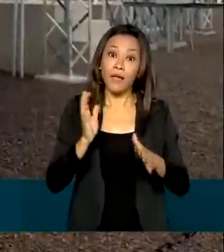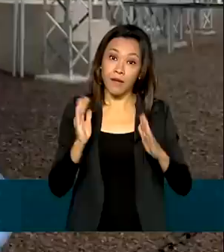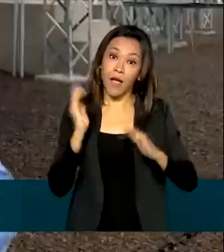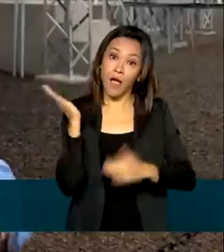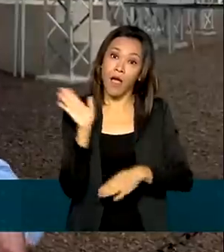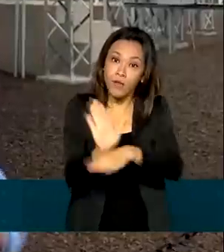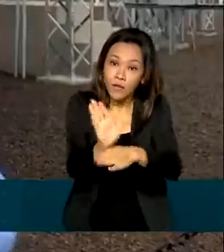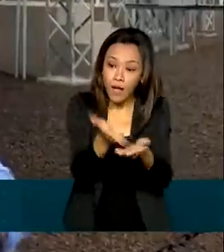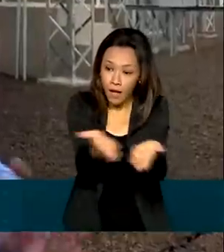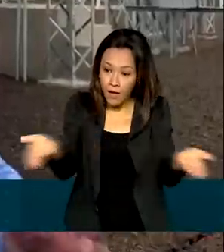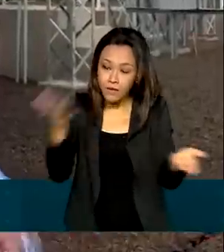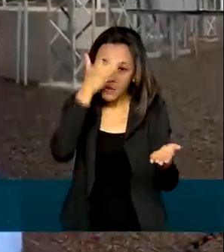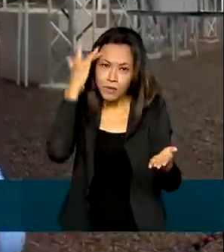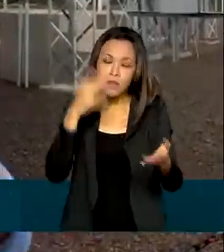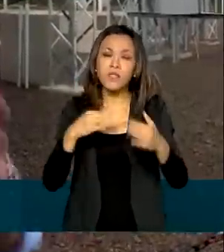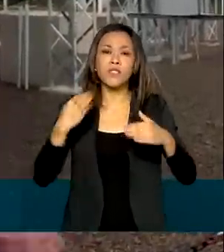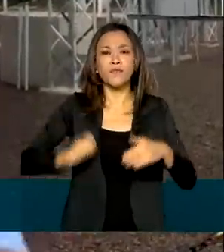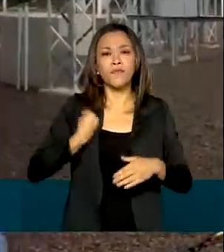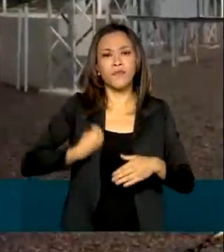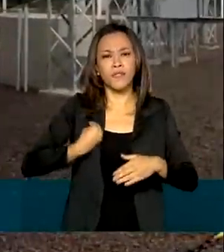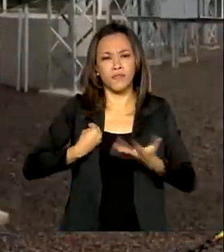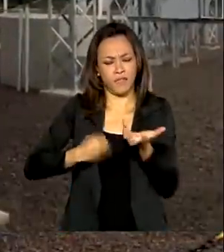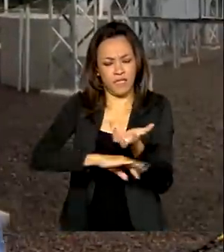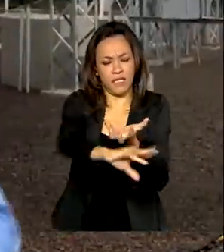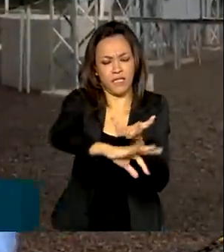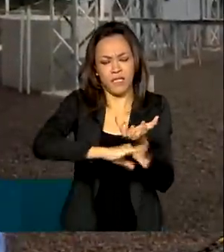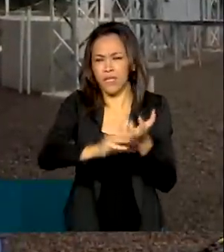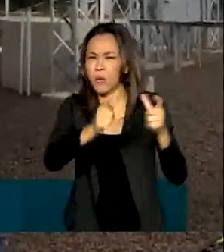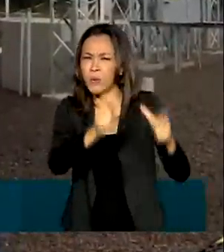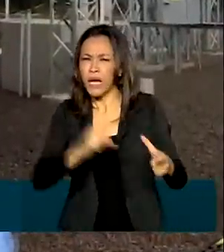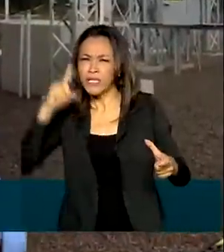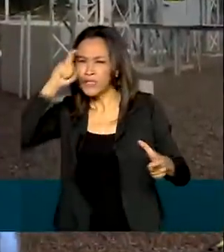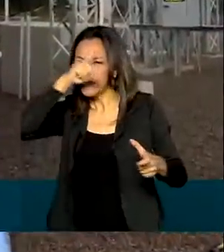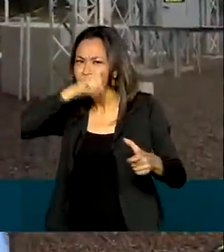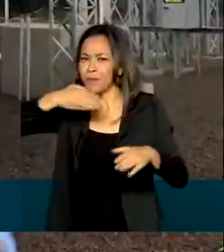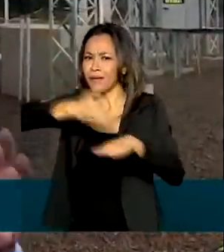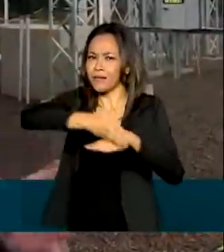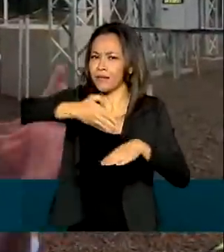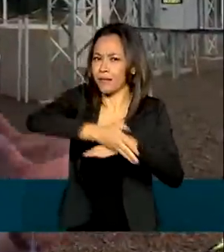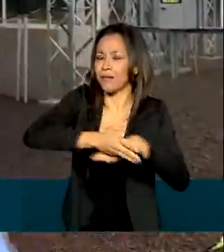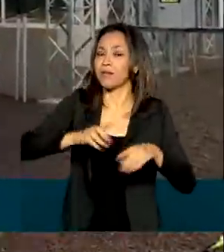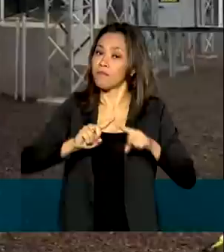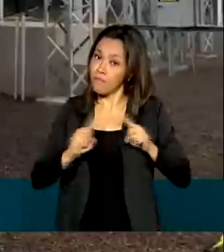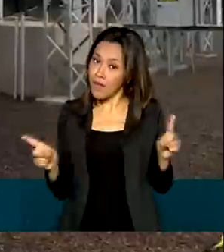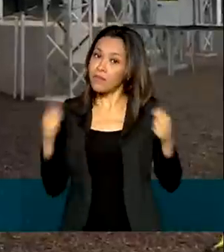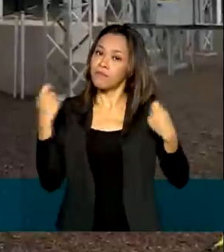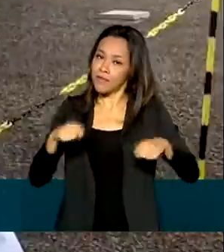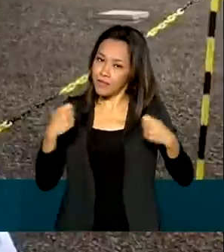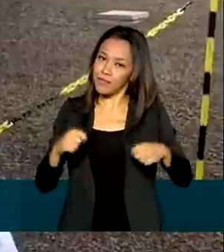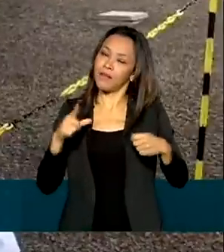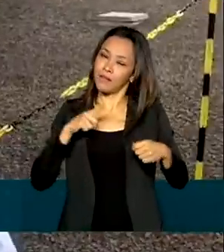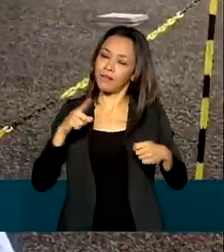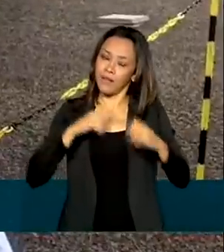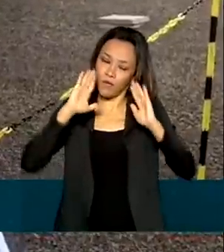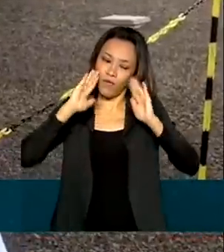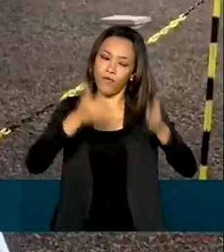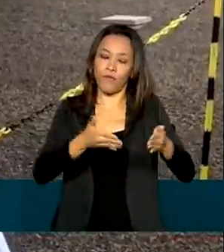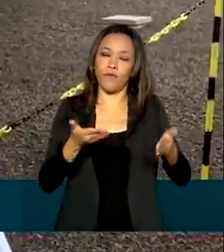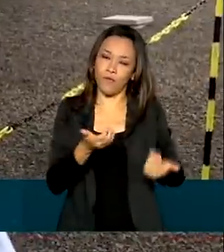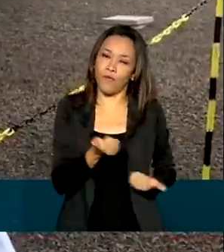Grosso do Uma região inóscida, uma região de difícil acesso, mas que também tem que ter a priorização da universalização. Traz